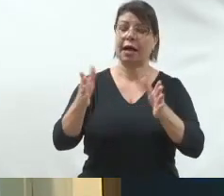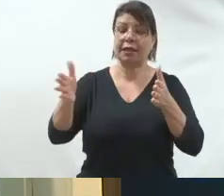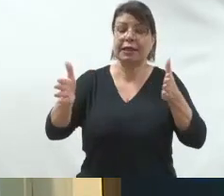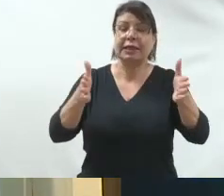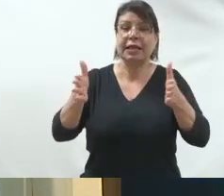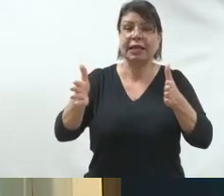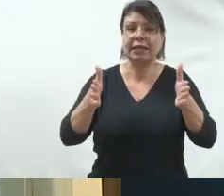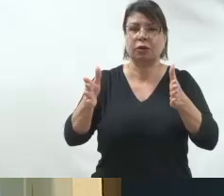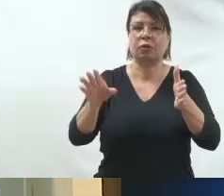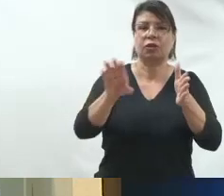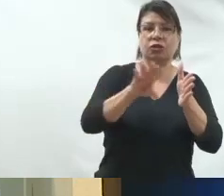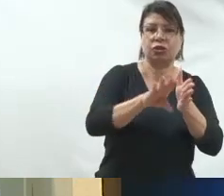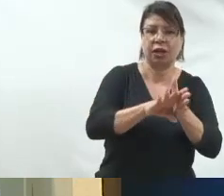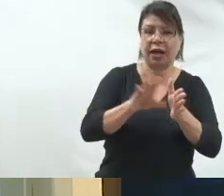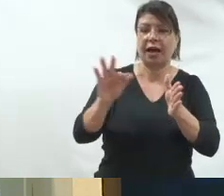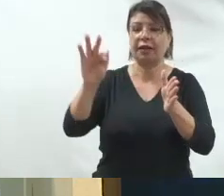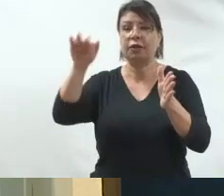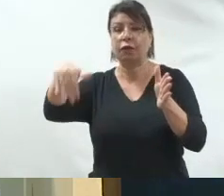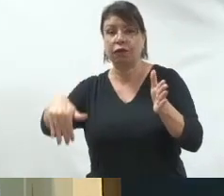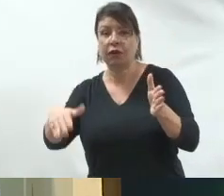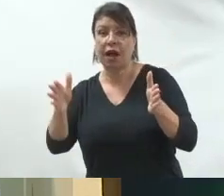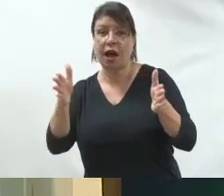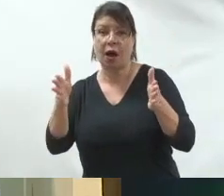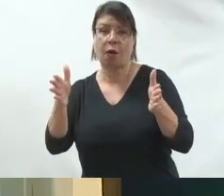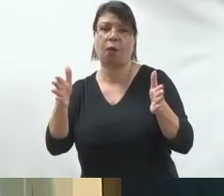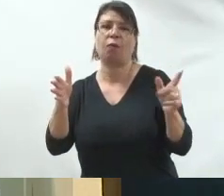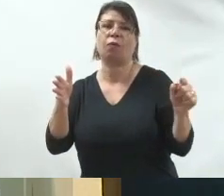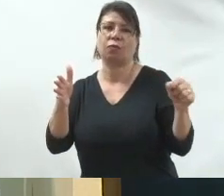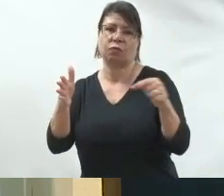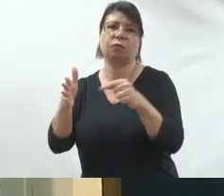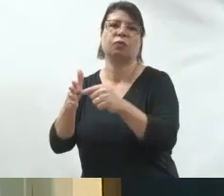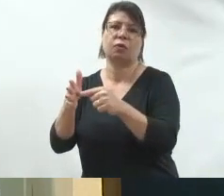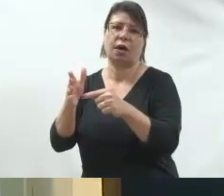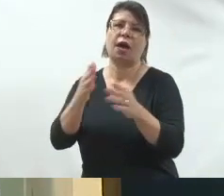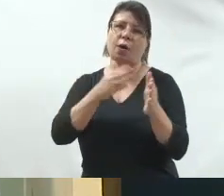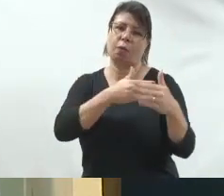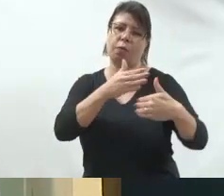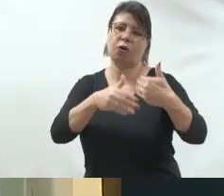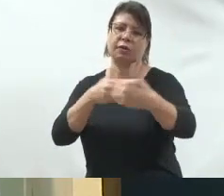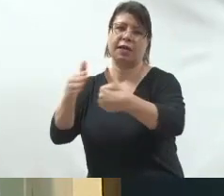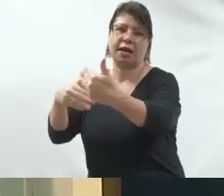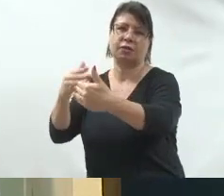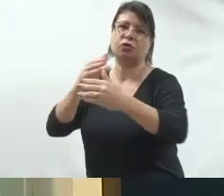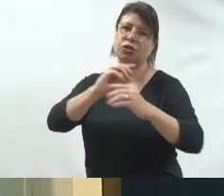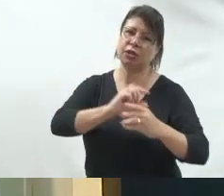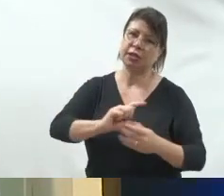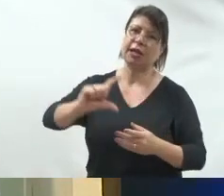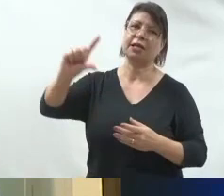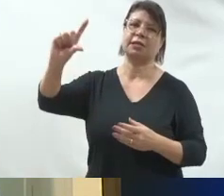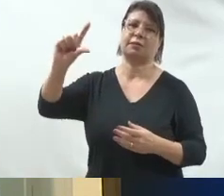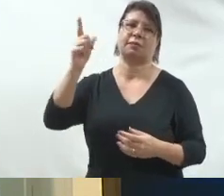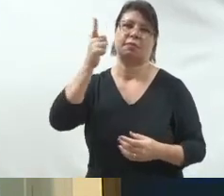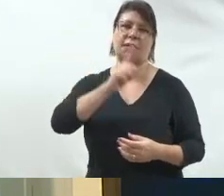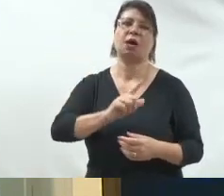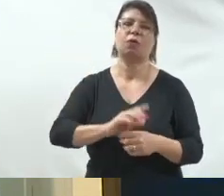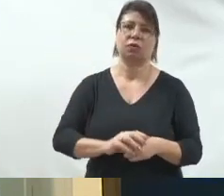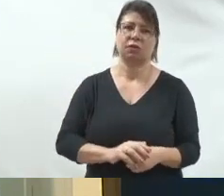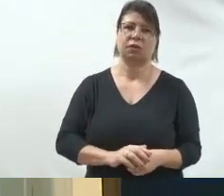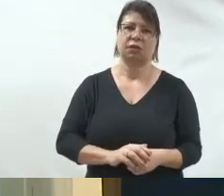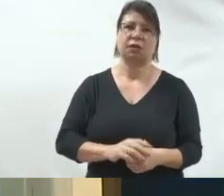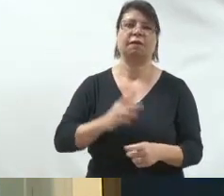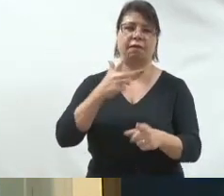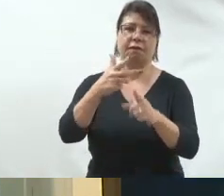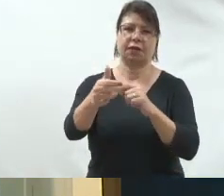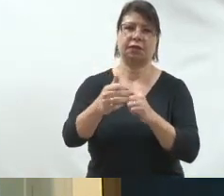relacionamento, desejo, e a partir daí, voto. um processo em crescimento. A gente precisa elevar o momento de vocês